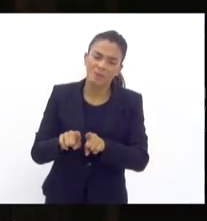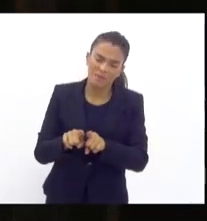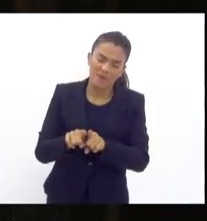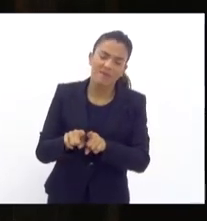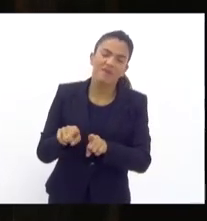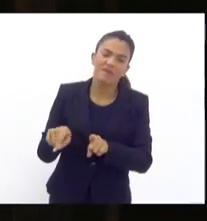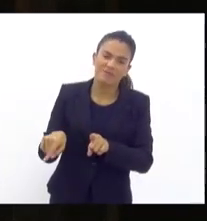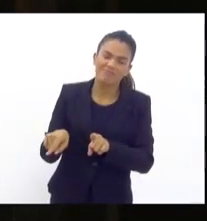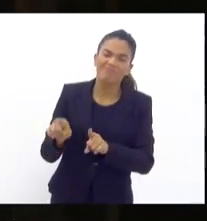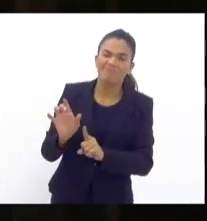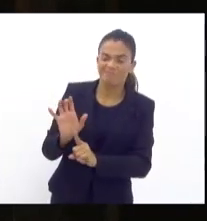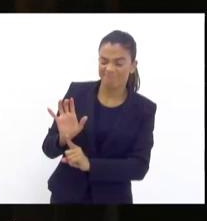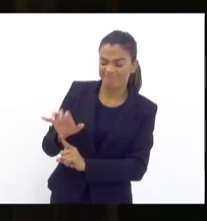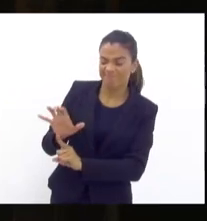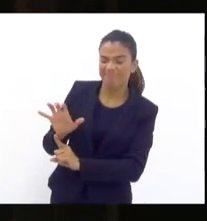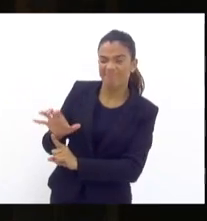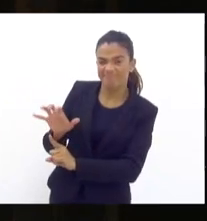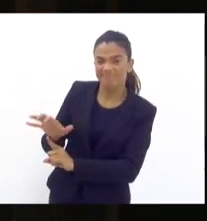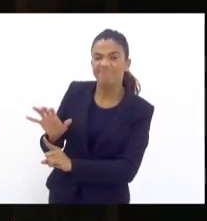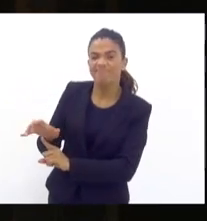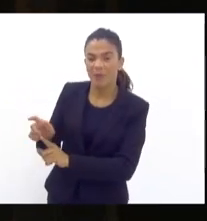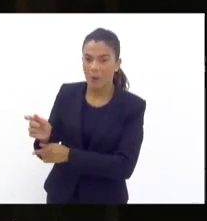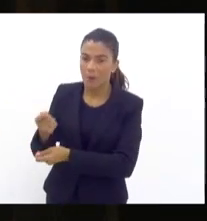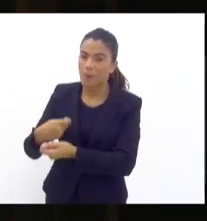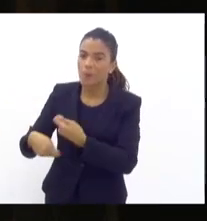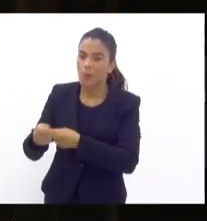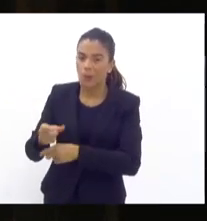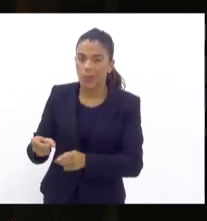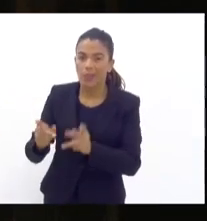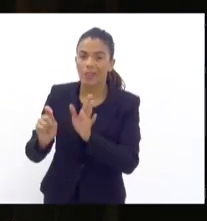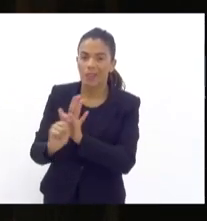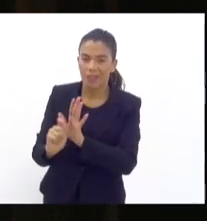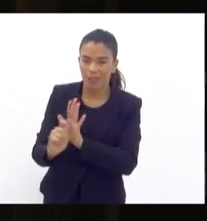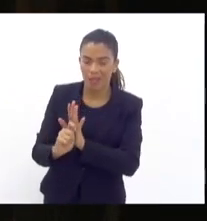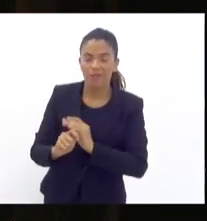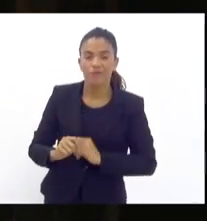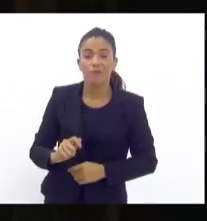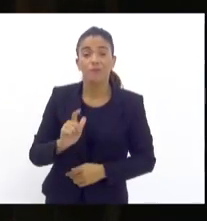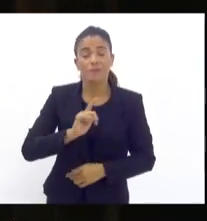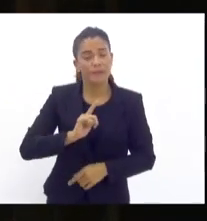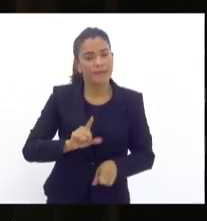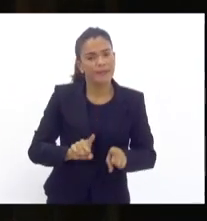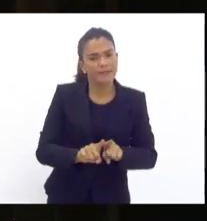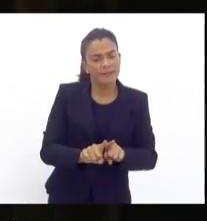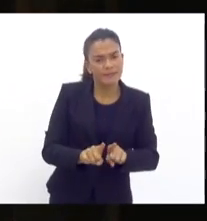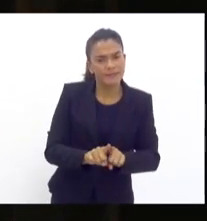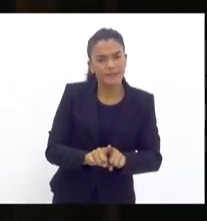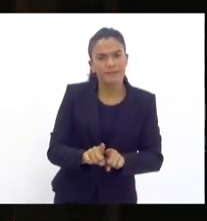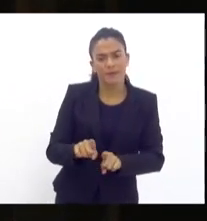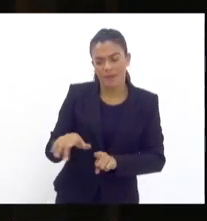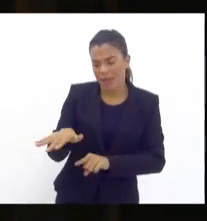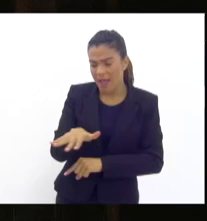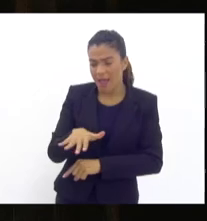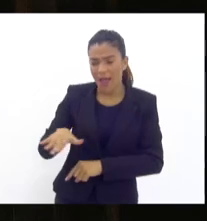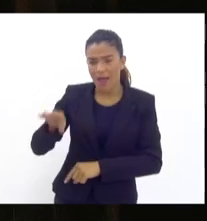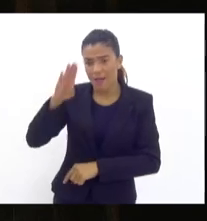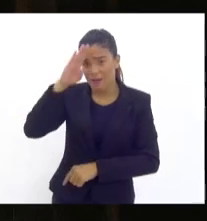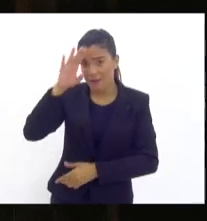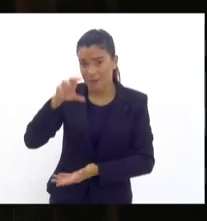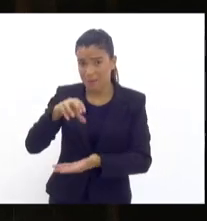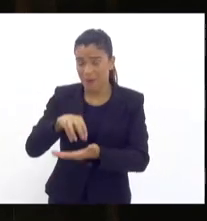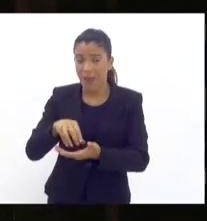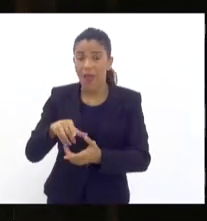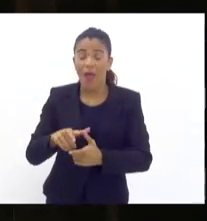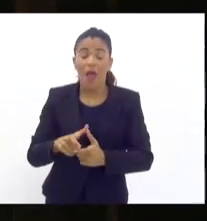pela mazela do tráfico de drogas. E temos na área do Batalhão as duas maiores